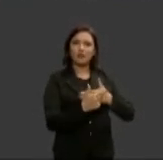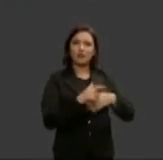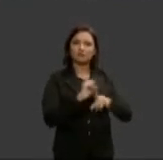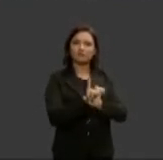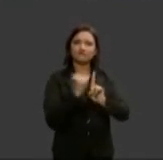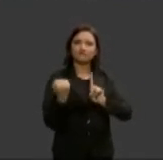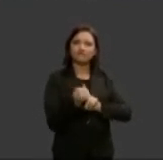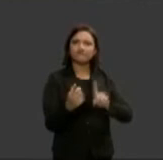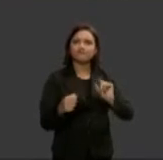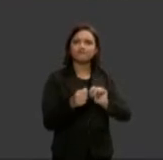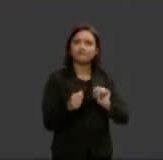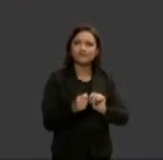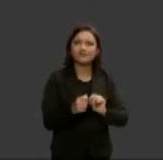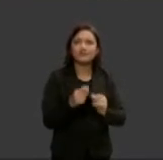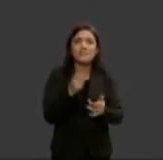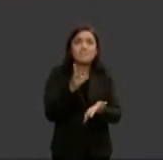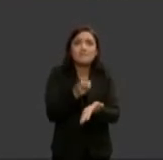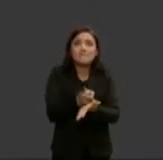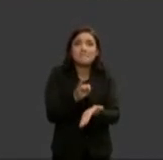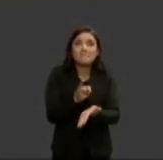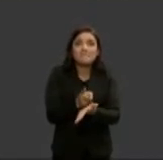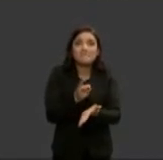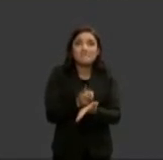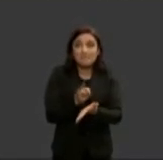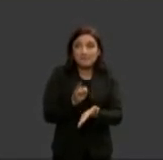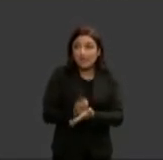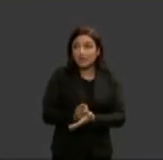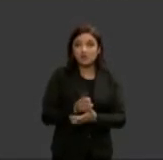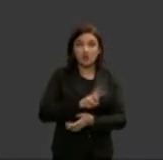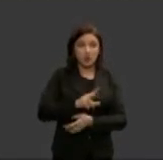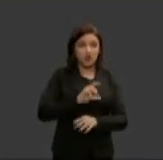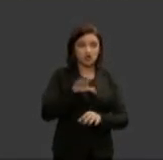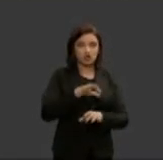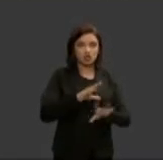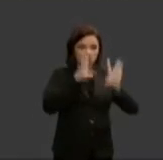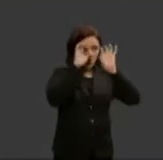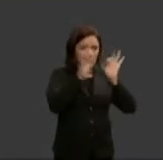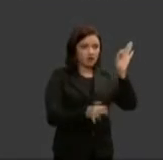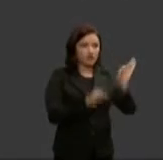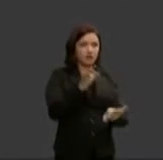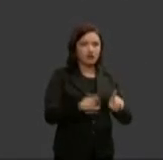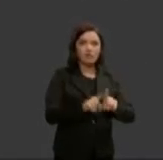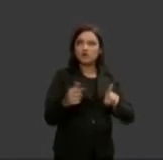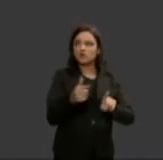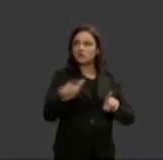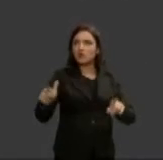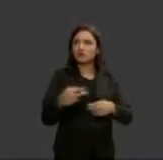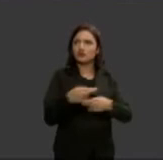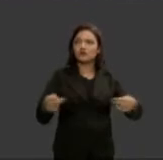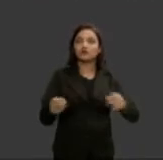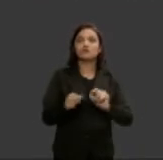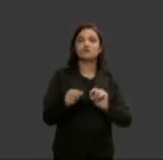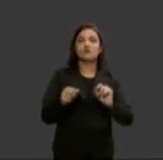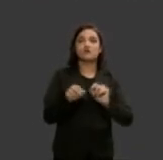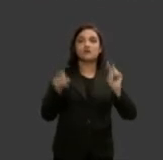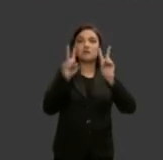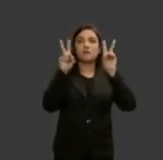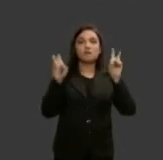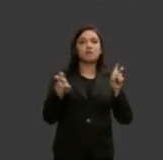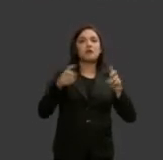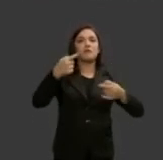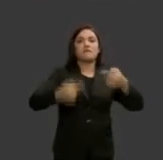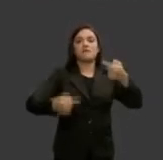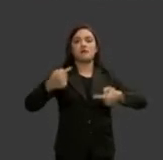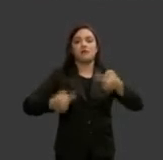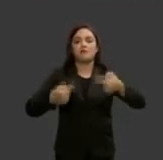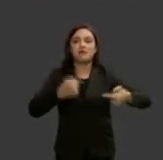mesmo fora das atividades judicantes promovendo painéis de debates e